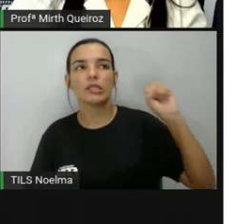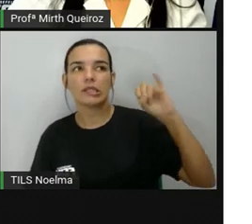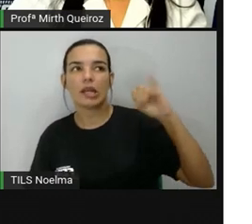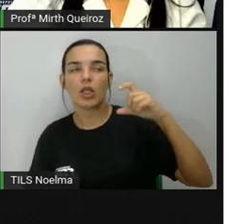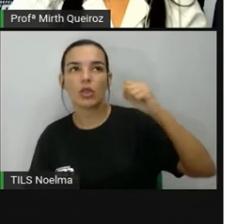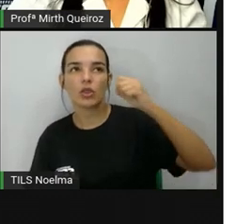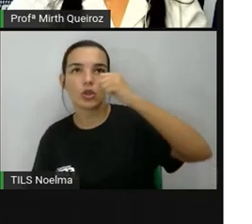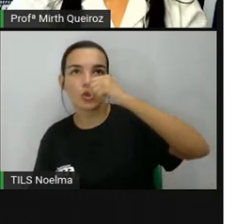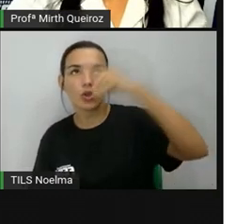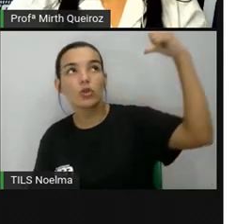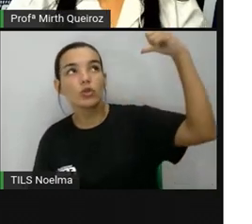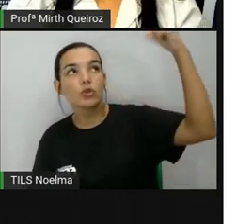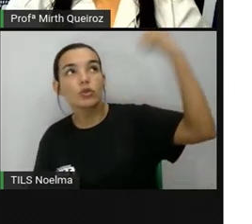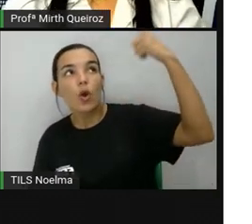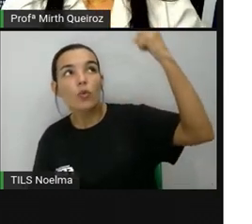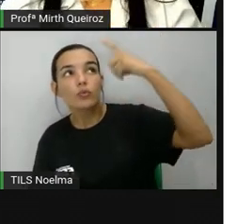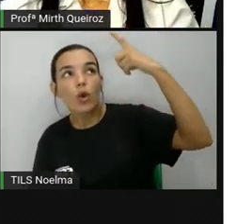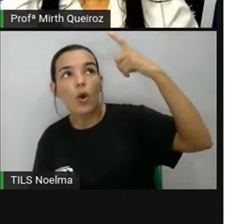onde nasce o sol.